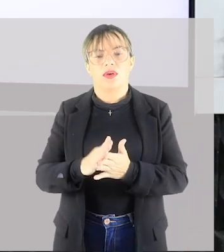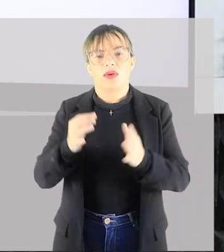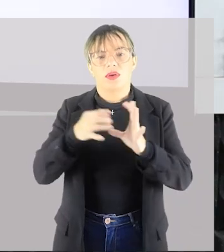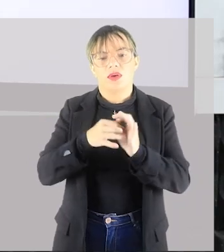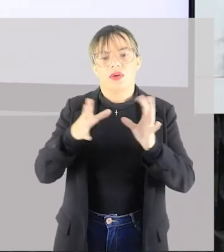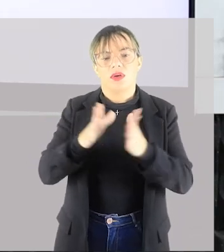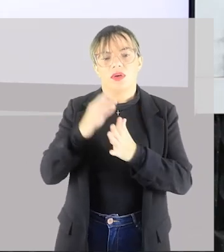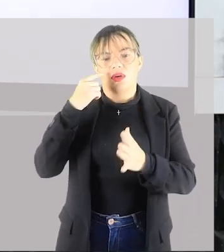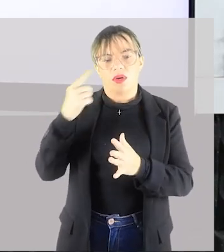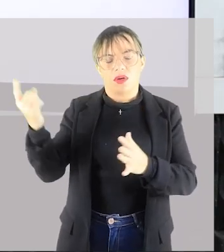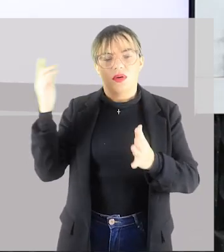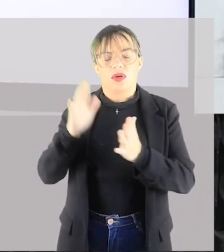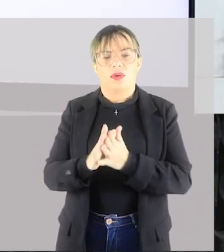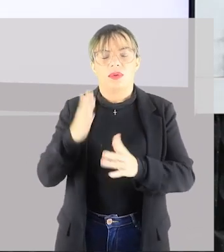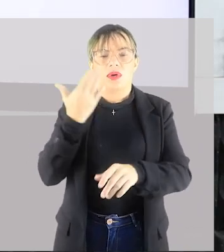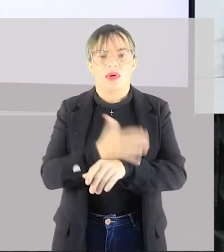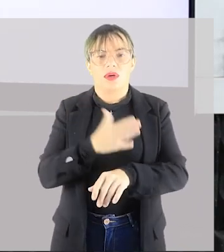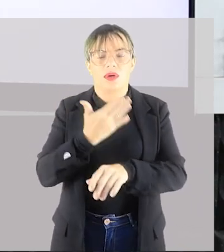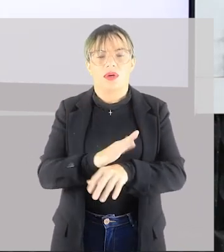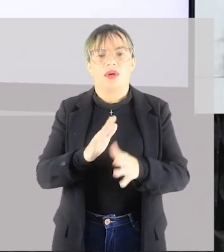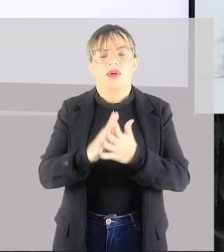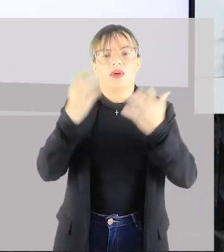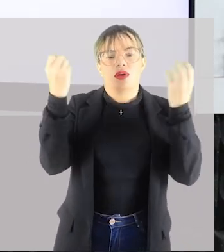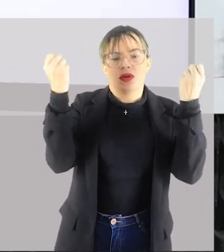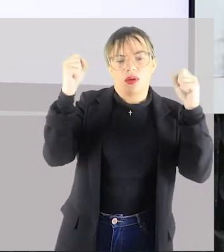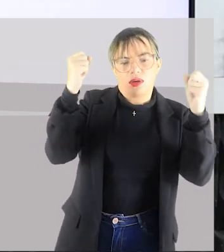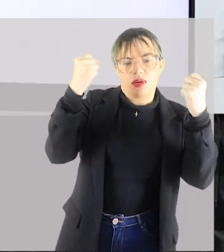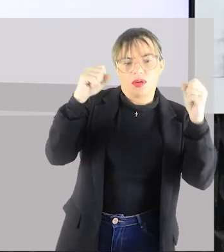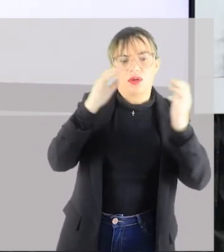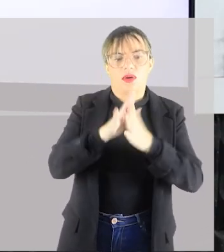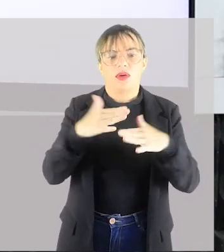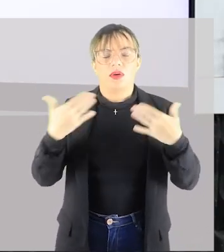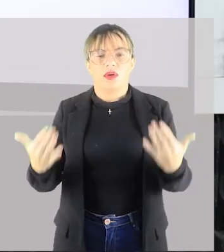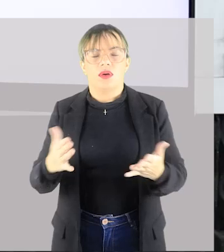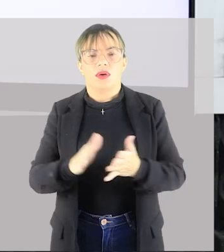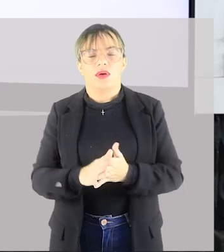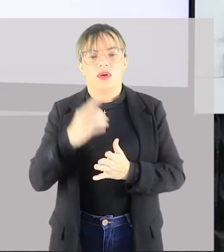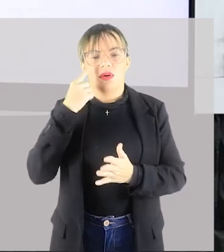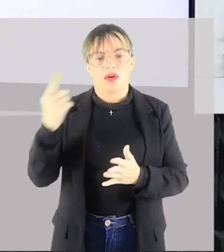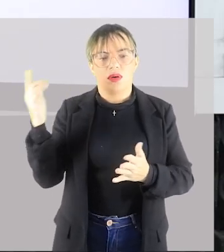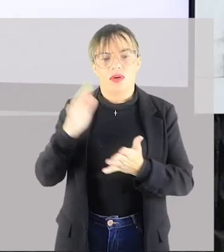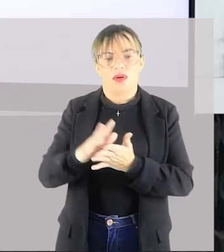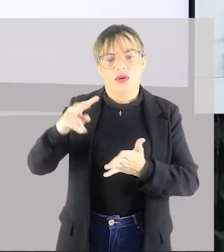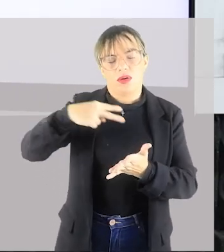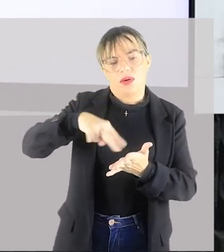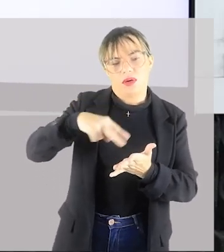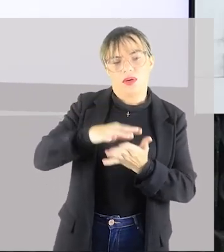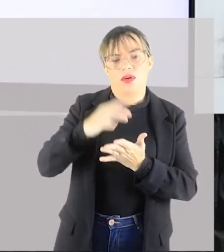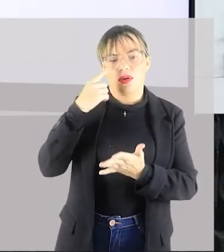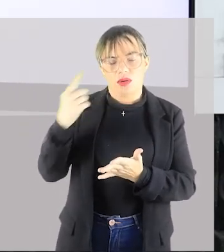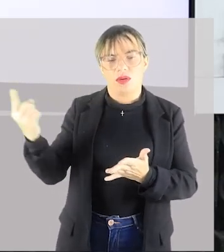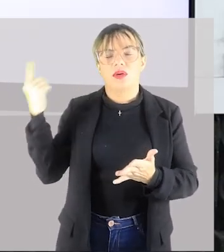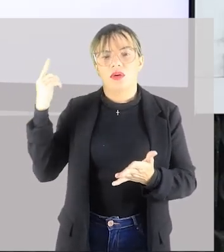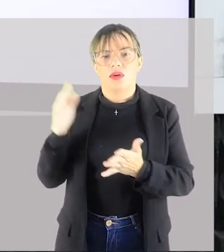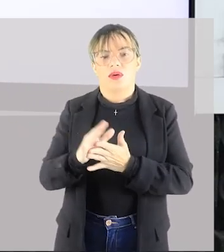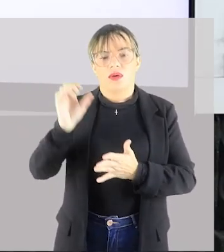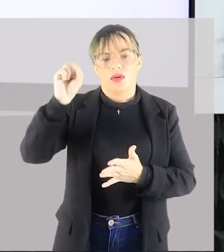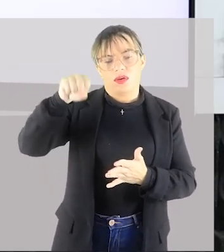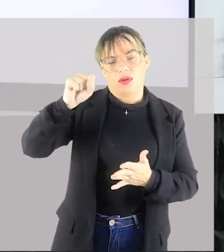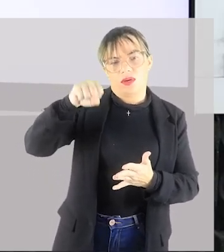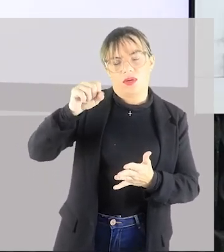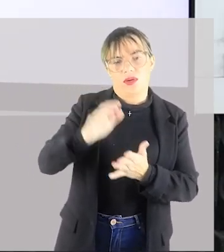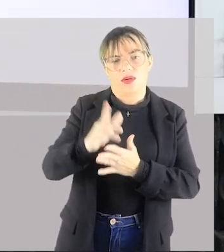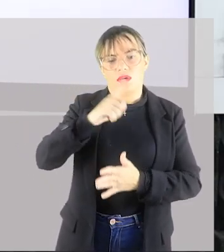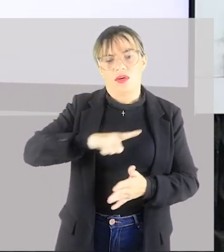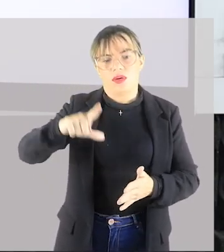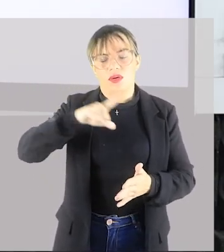repouso, ele é considerado uma atividade física. A dança vai ser uma atividade física, com isso ela